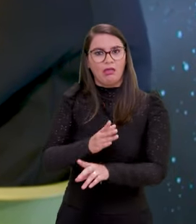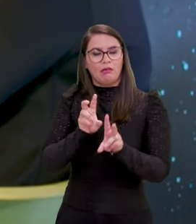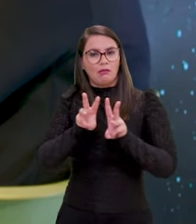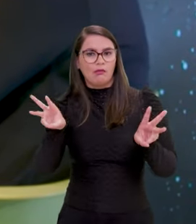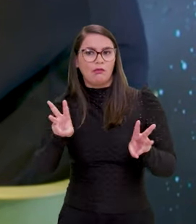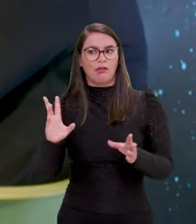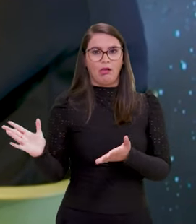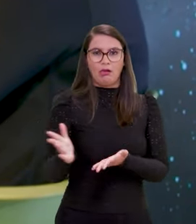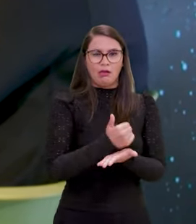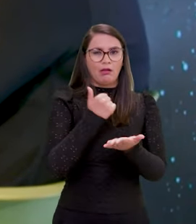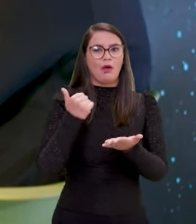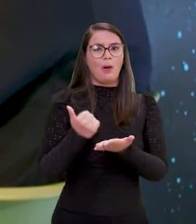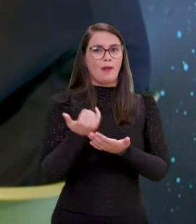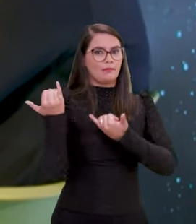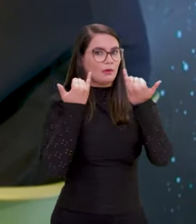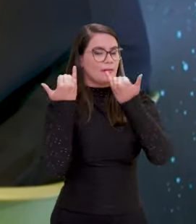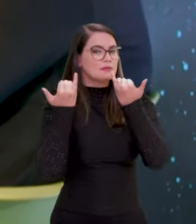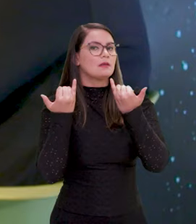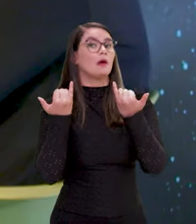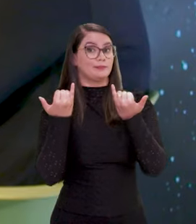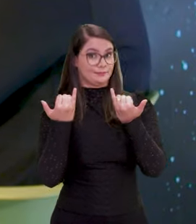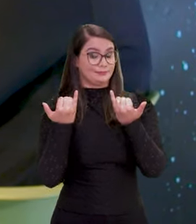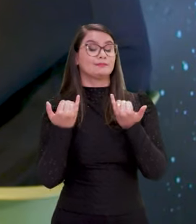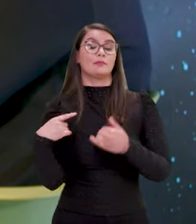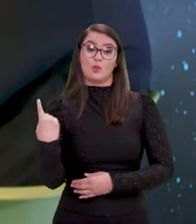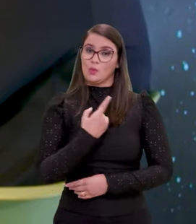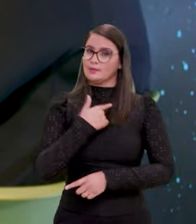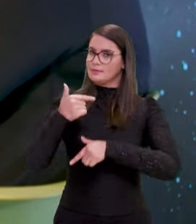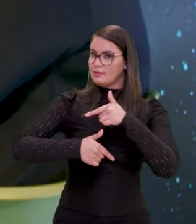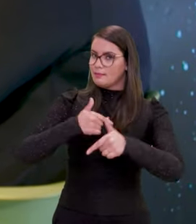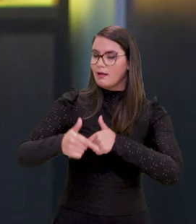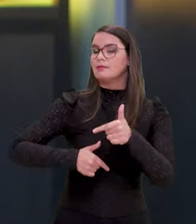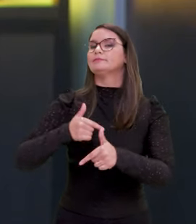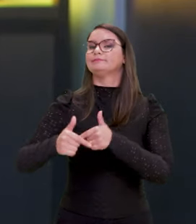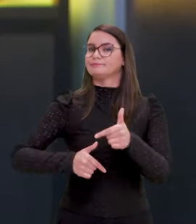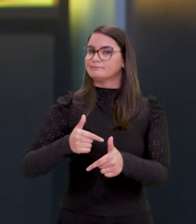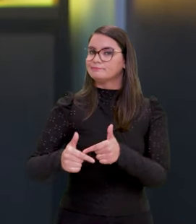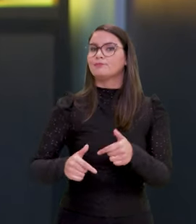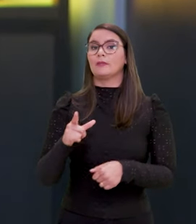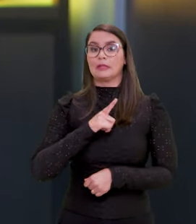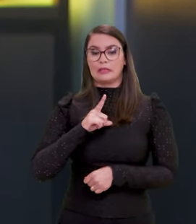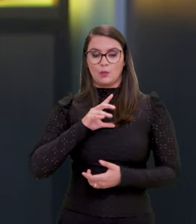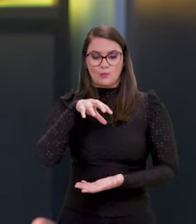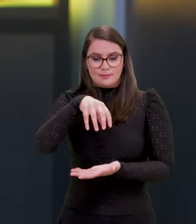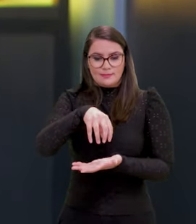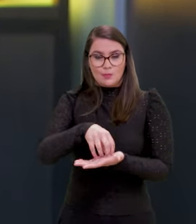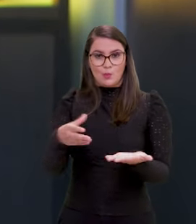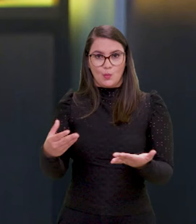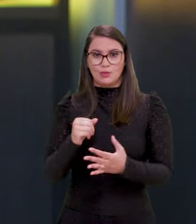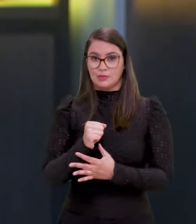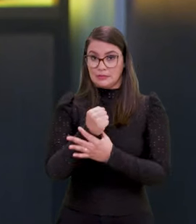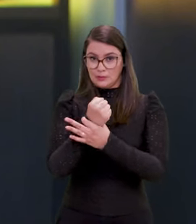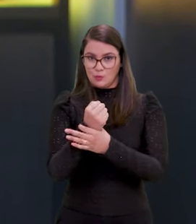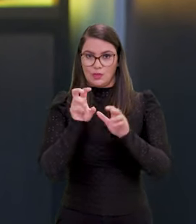ou captura, ou roubo de informações. Então, a gente vem trabalhando muito nisso. Existe uma central, hoje,